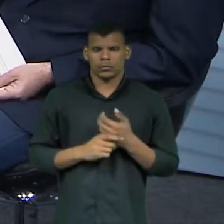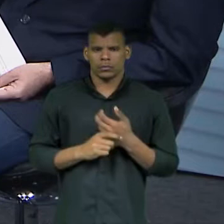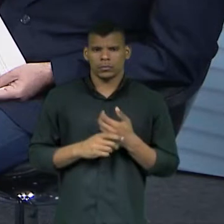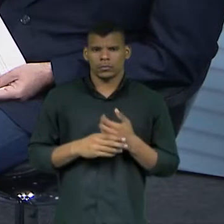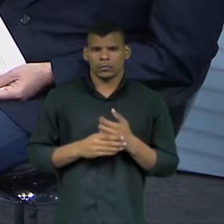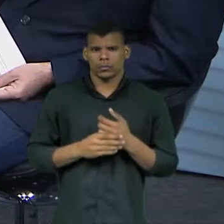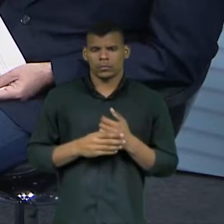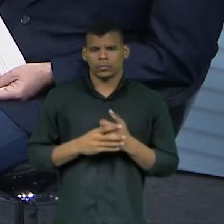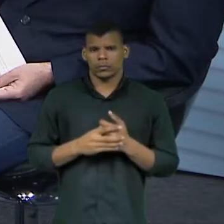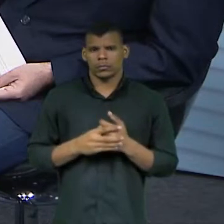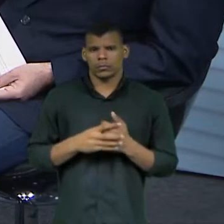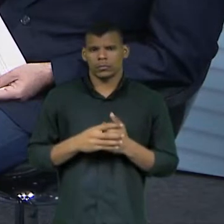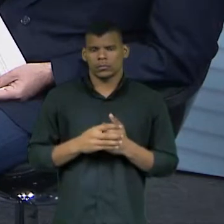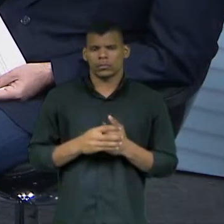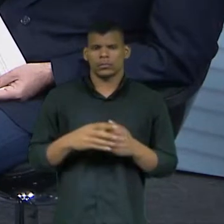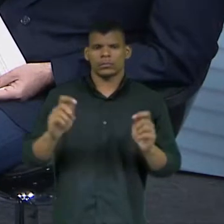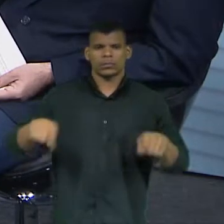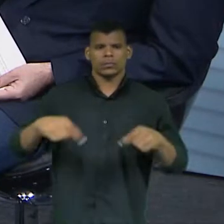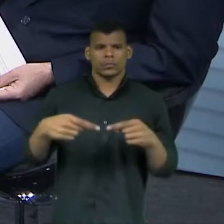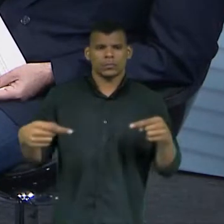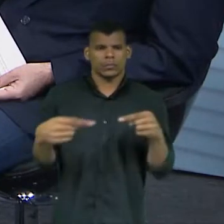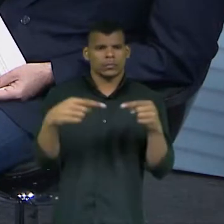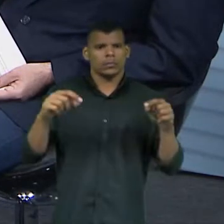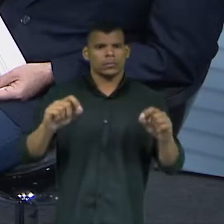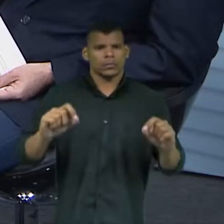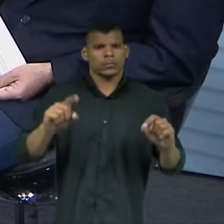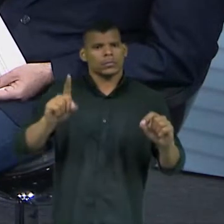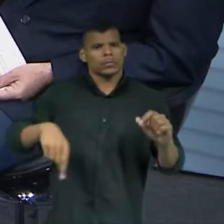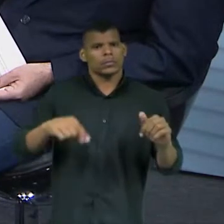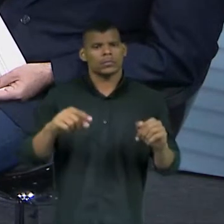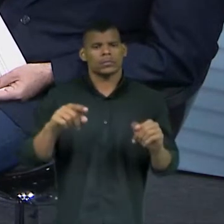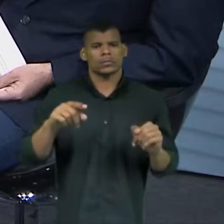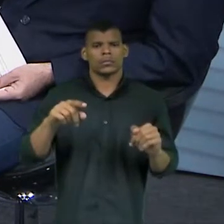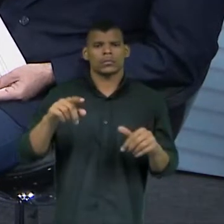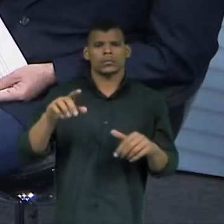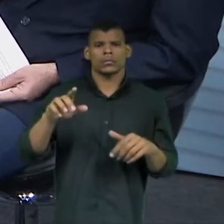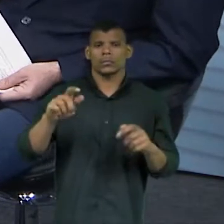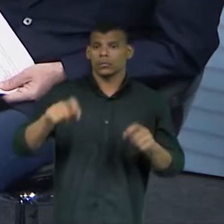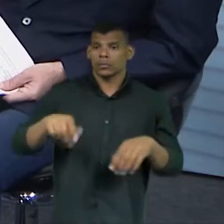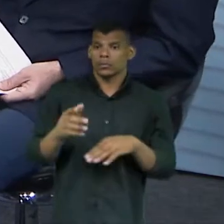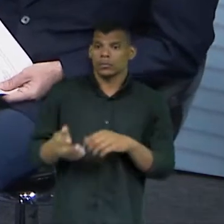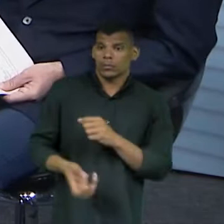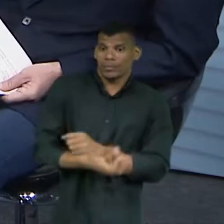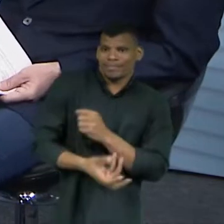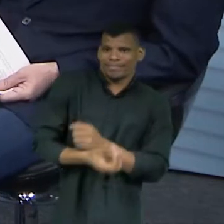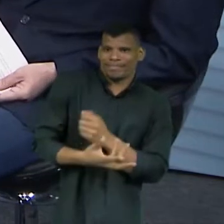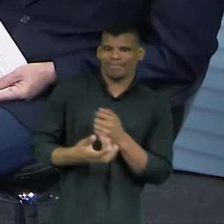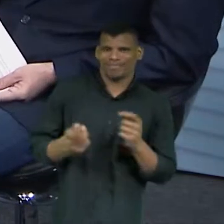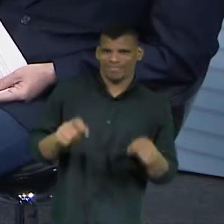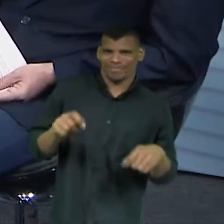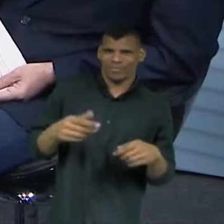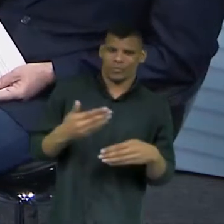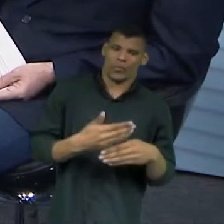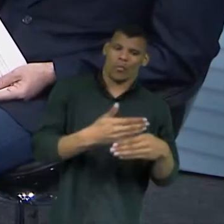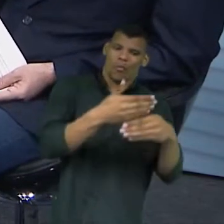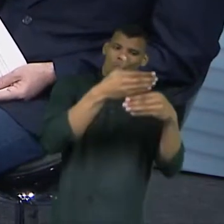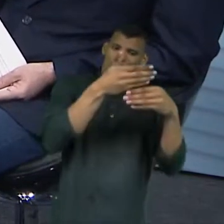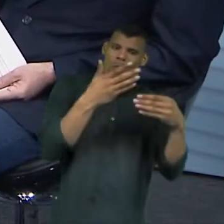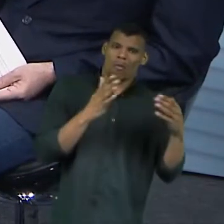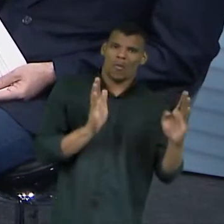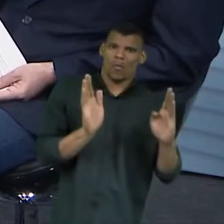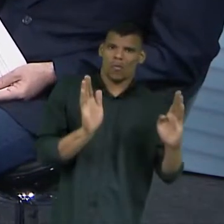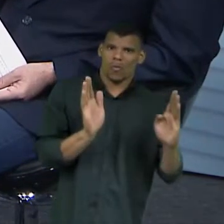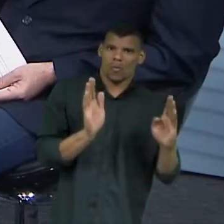digamos, configurar que é um ato para poder beneficiar. para apoiar o... Isso. Mas pode. Não.